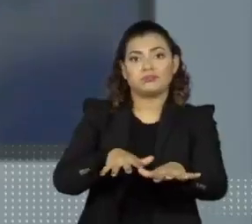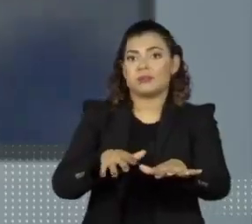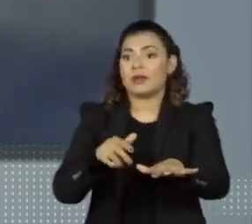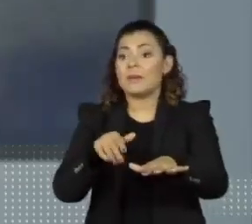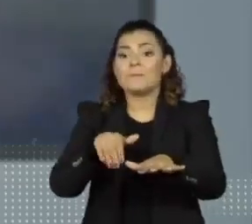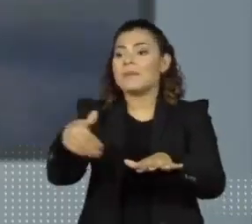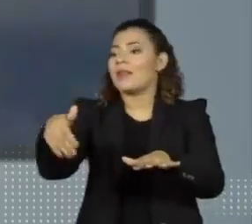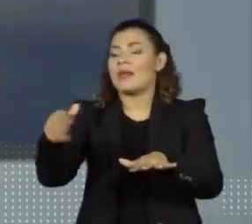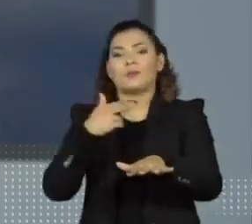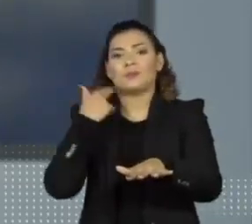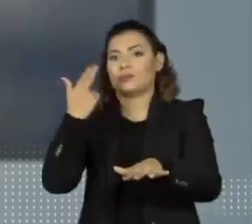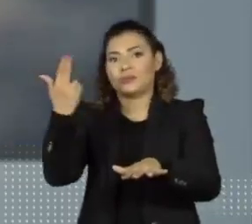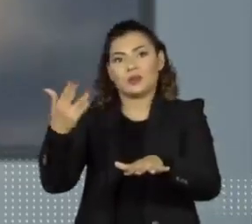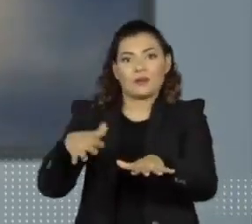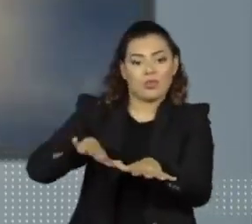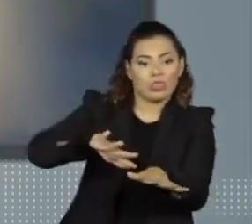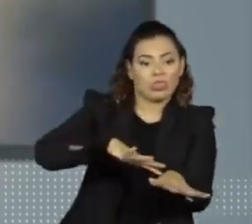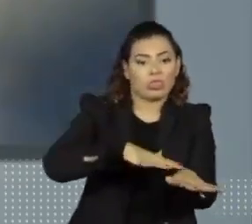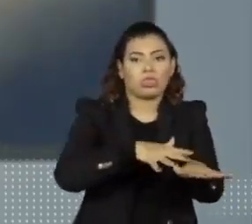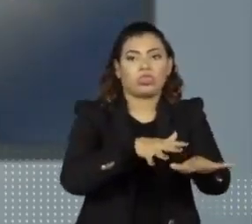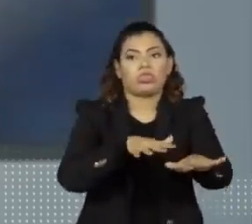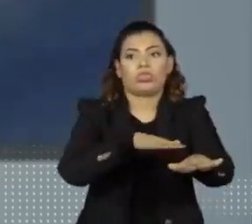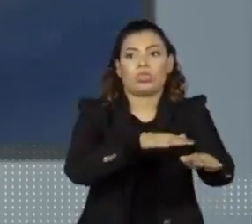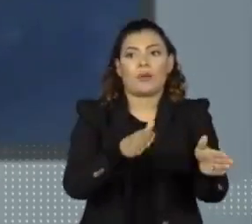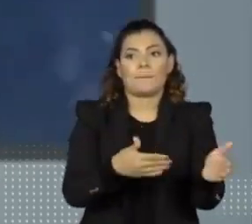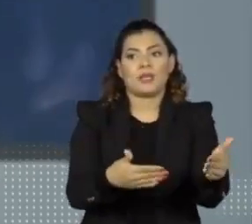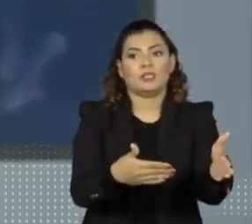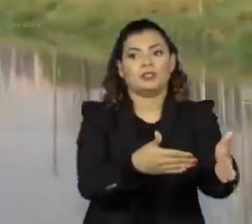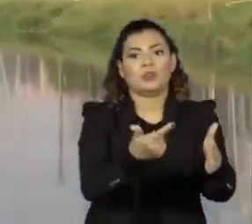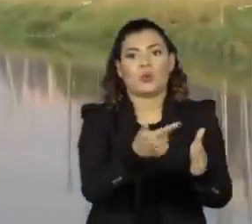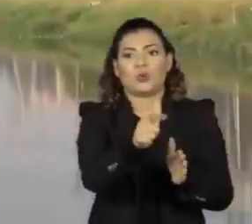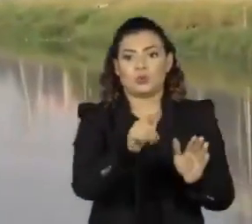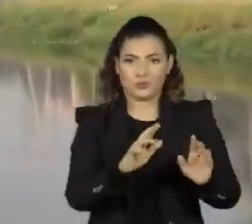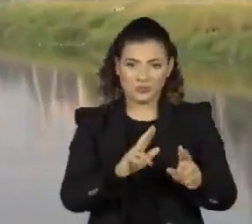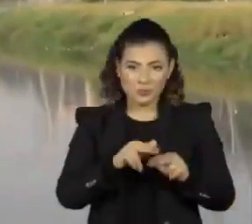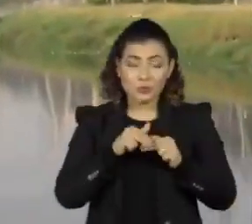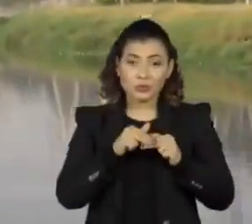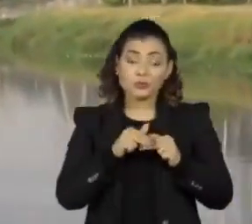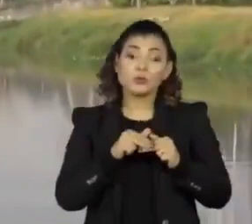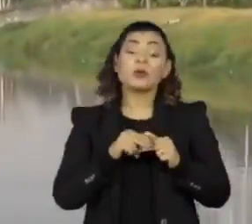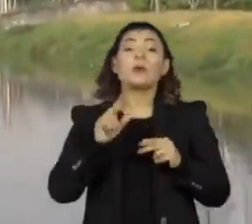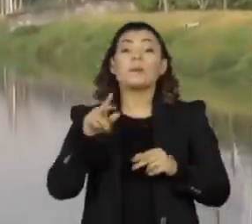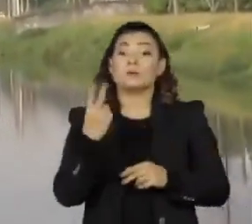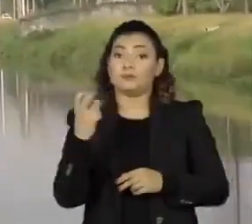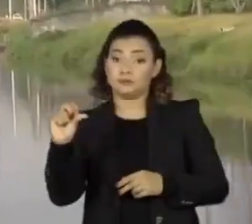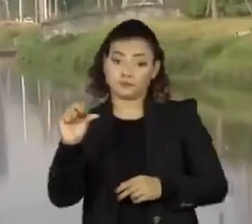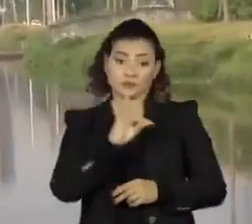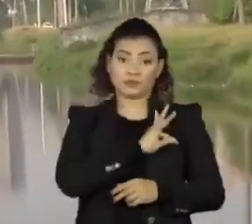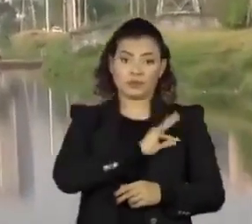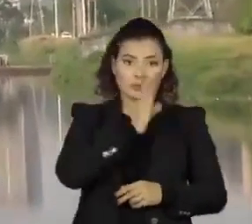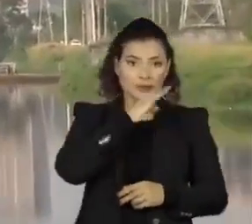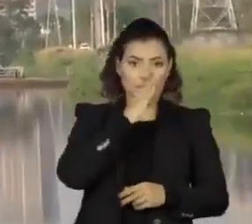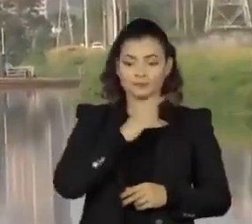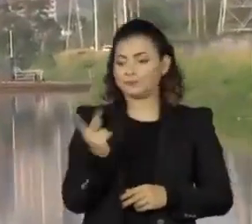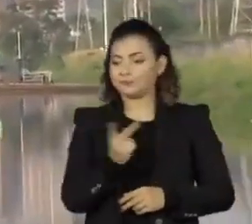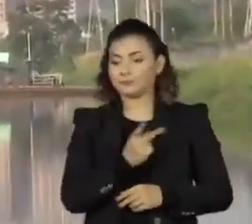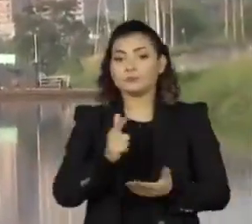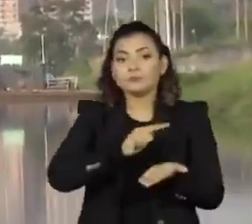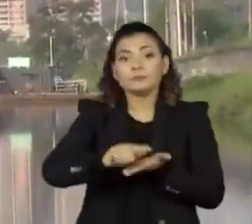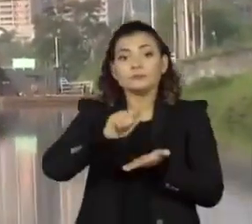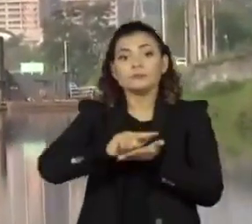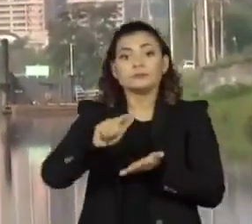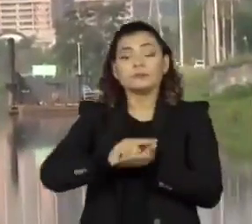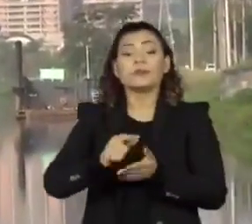passar. Porque, infelizmente, ainda não chegou nessa qualidade o rio Pinheiros. Os rios Pinheiros e Tietê passam por um processo de despoluição